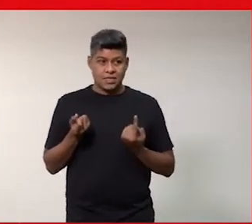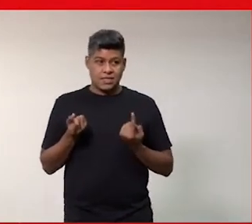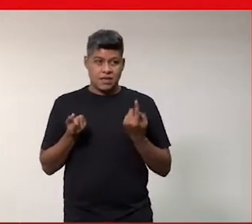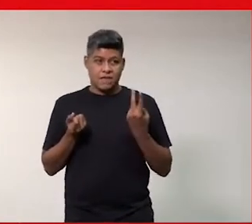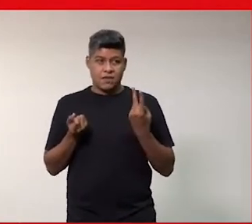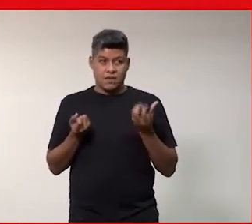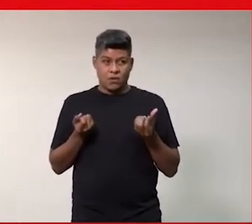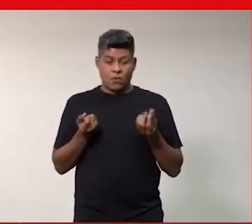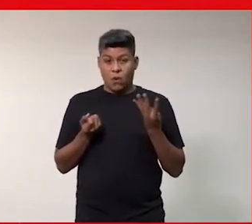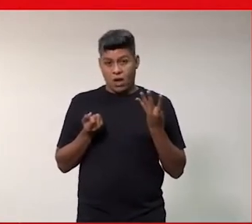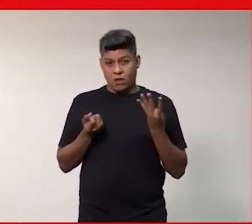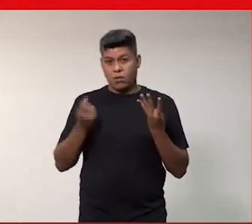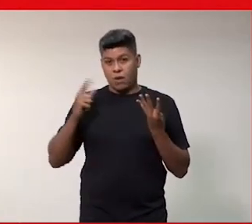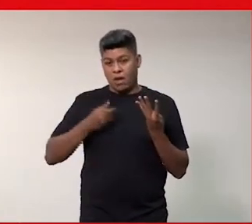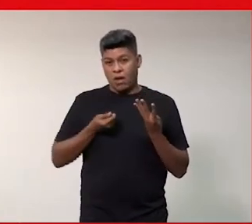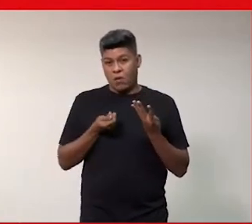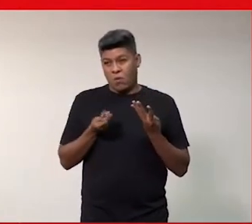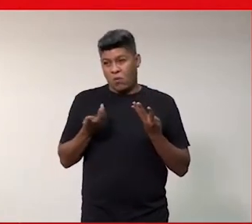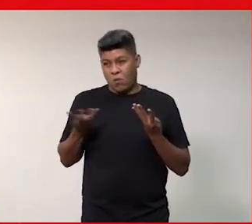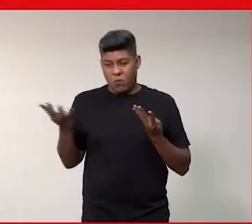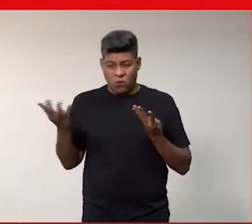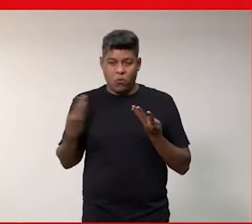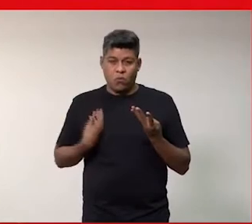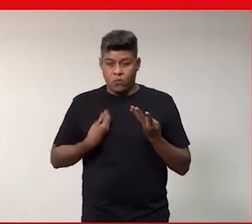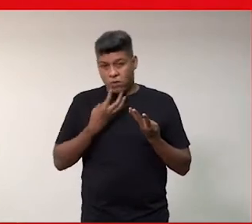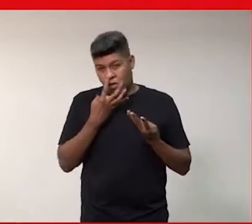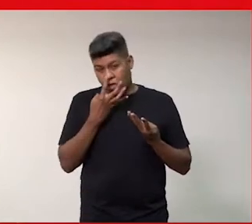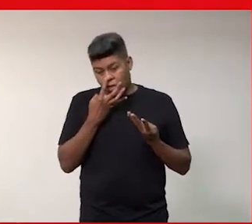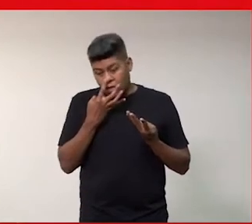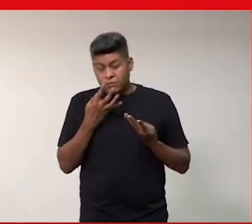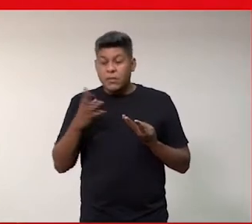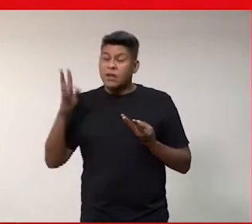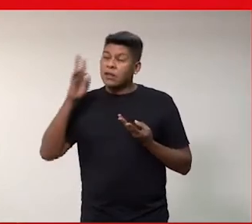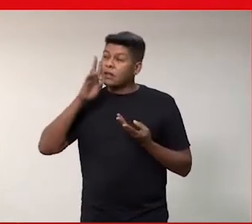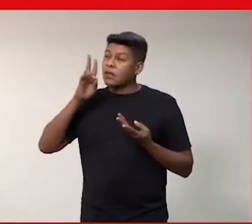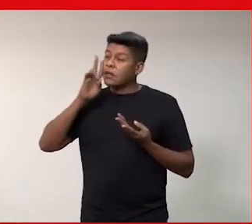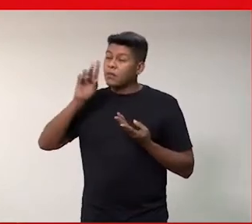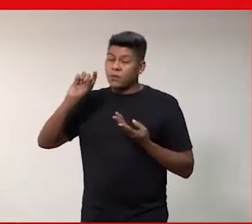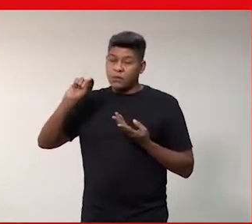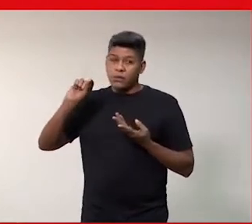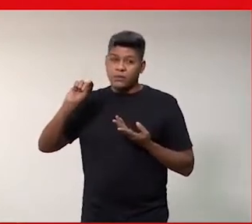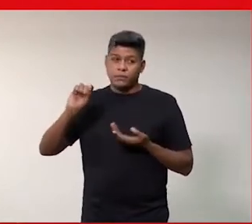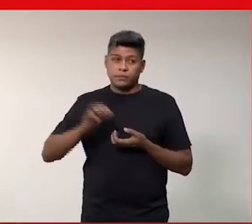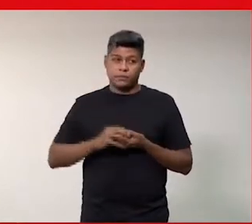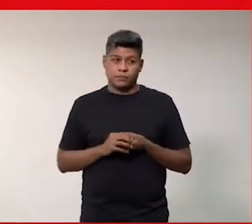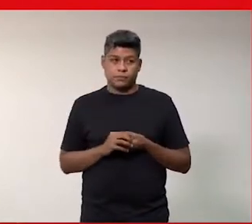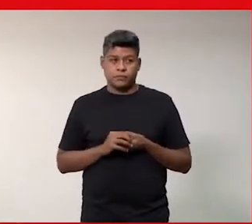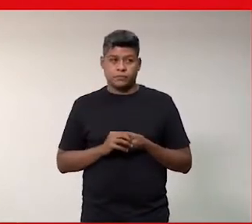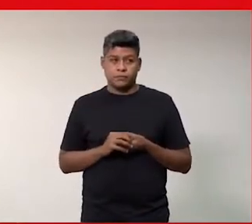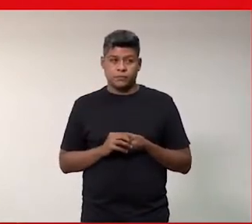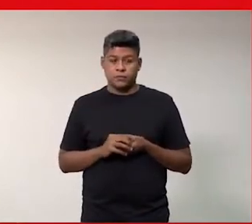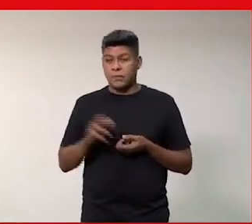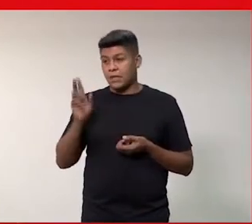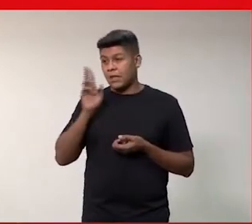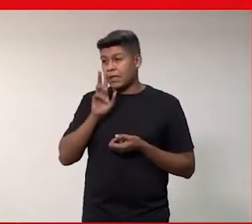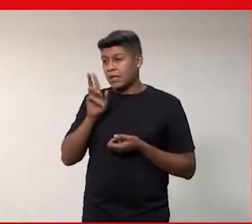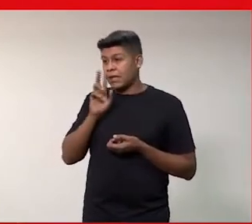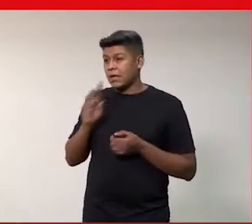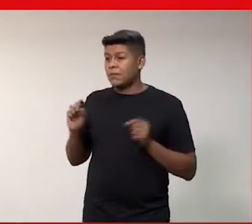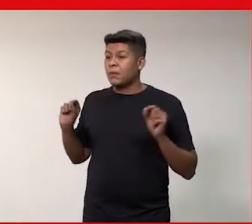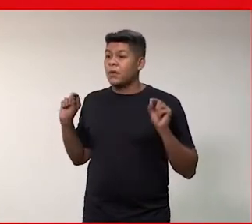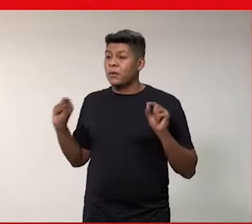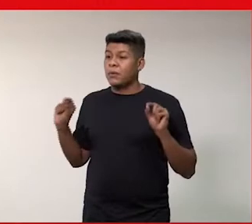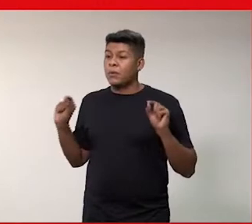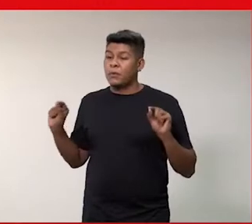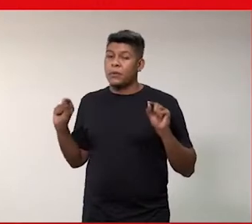um número realmente bem surpreendente. E aí isso nos remete, pode passar, isso nos remete